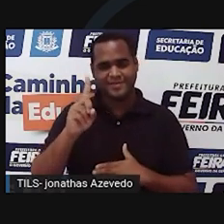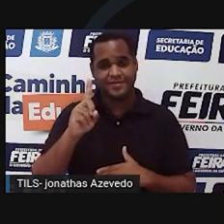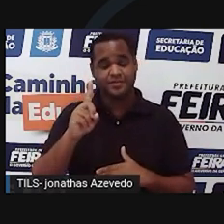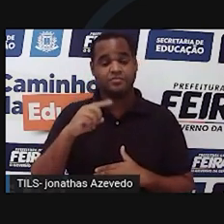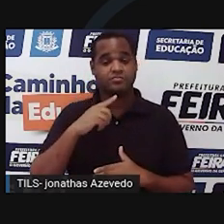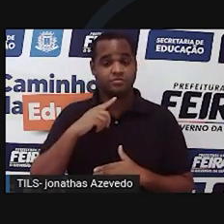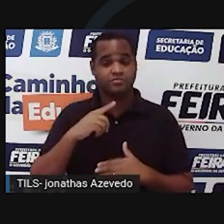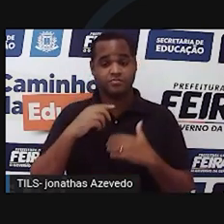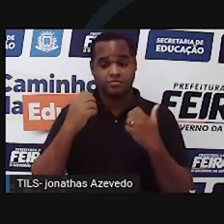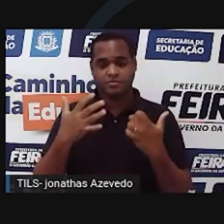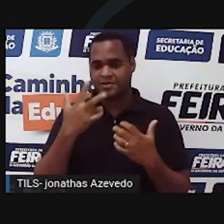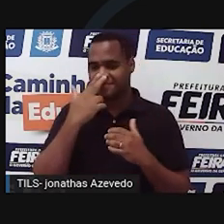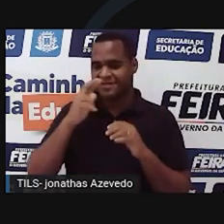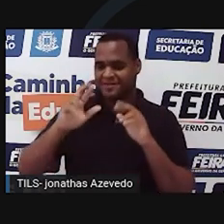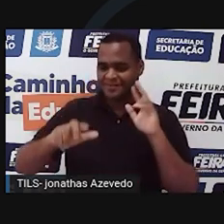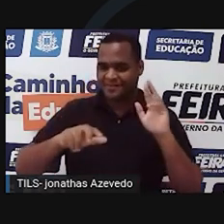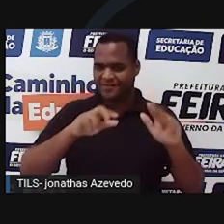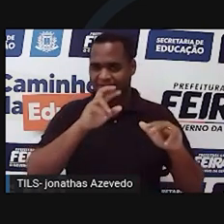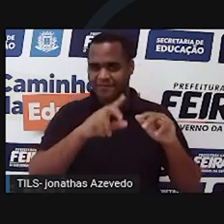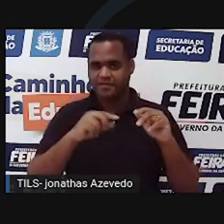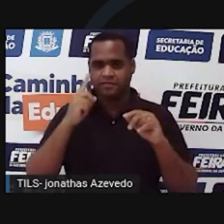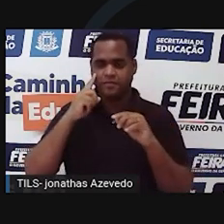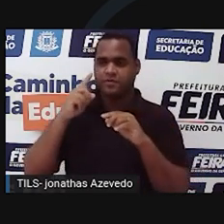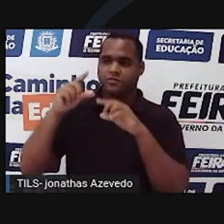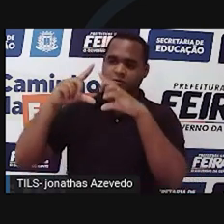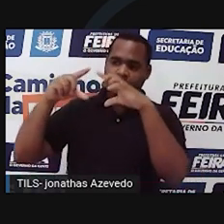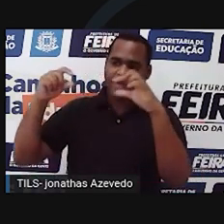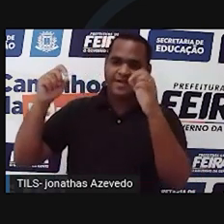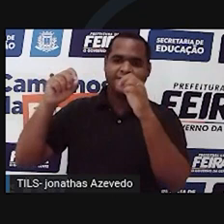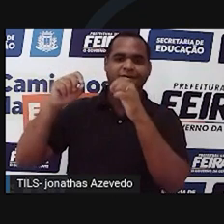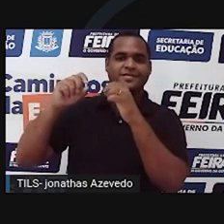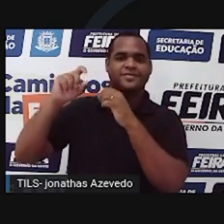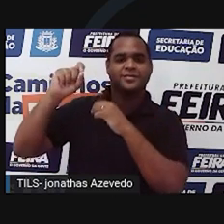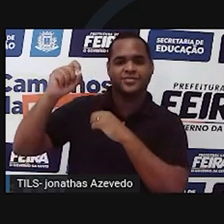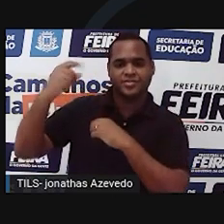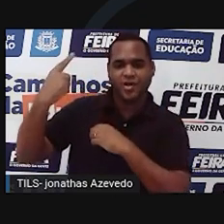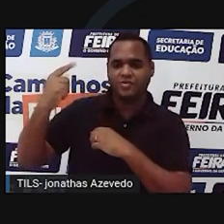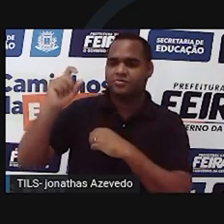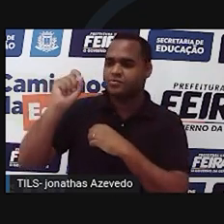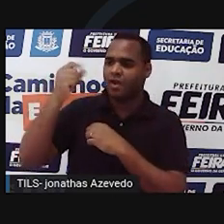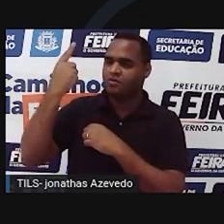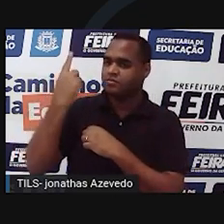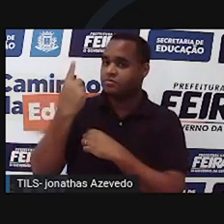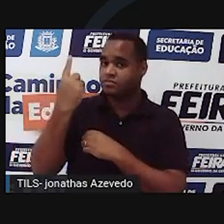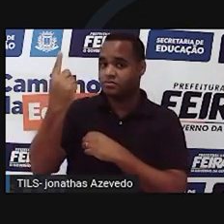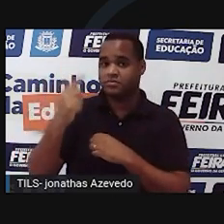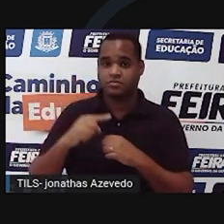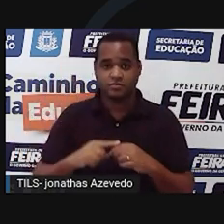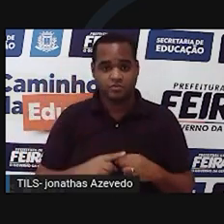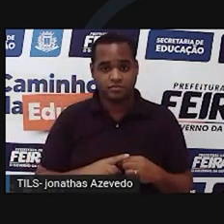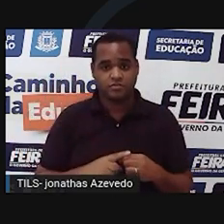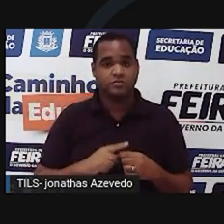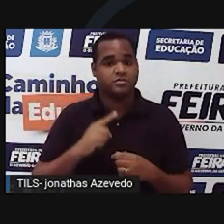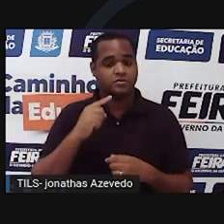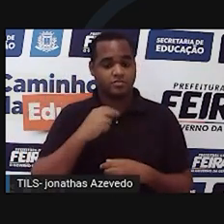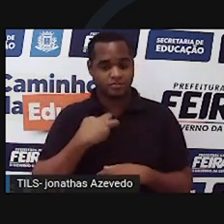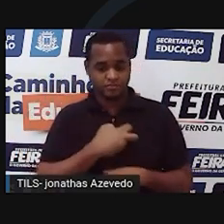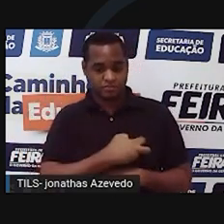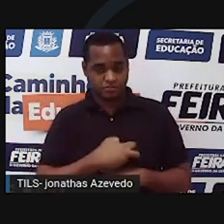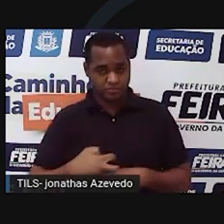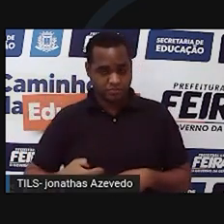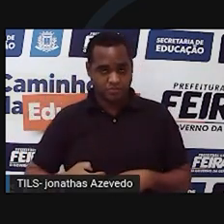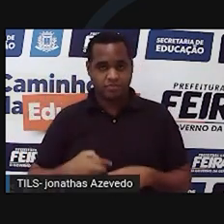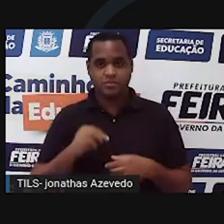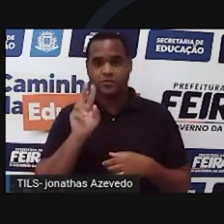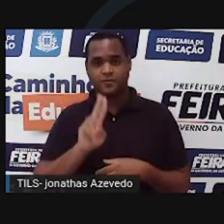por diferentes tipos de ciclos, ciclo lunar, ciclo solar, ou ciclo lunisolar. Os chineses usam um calendário